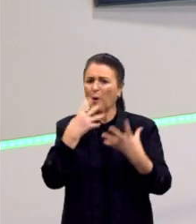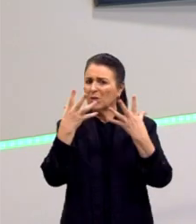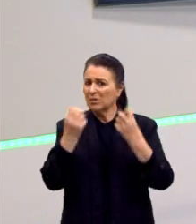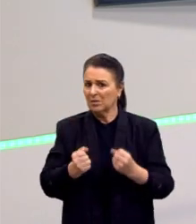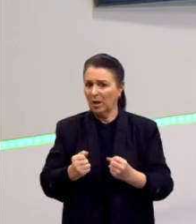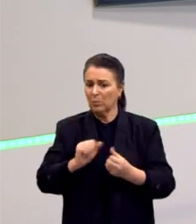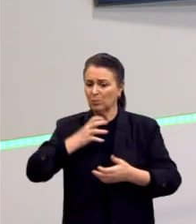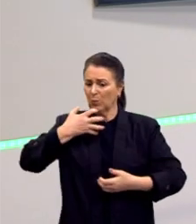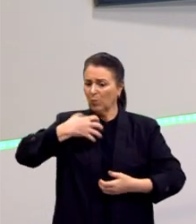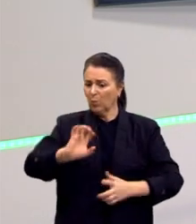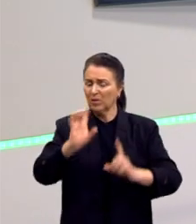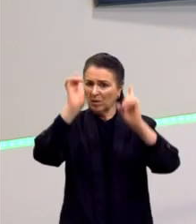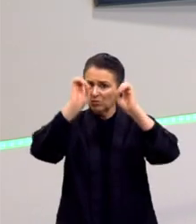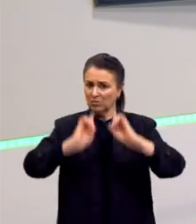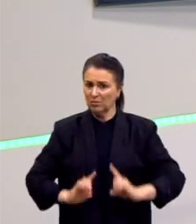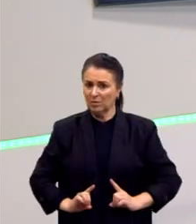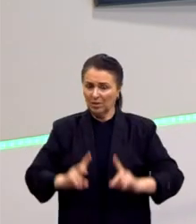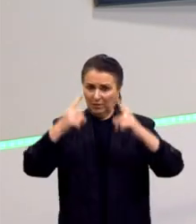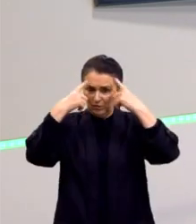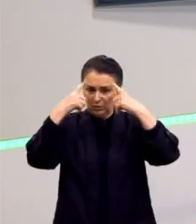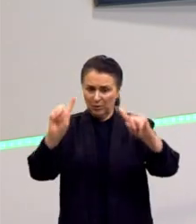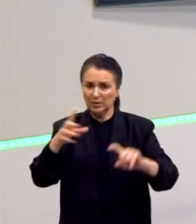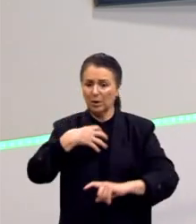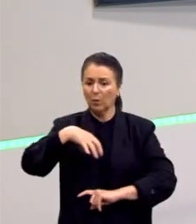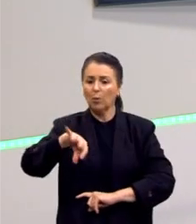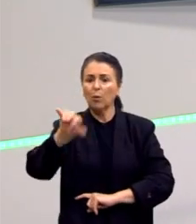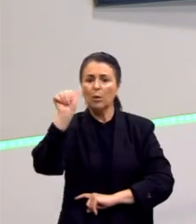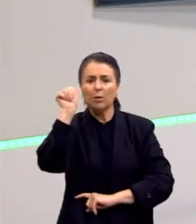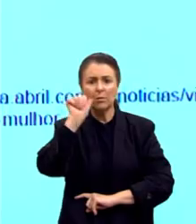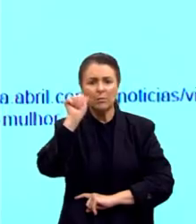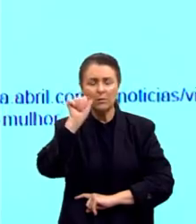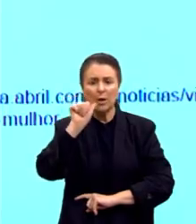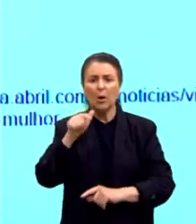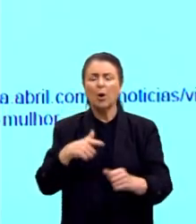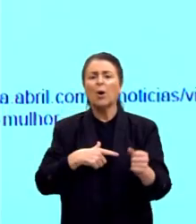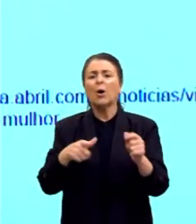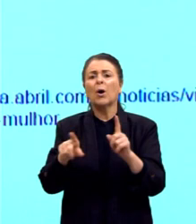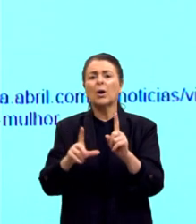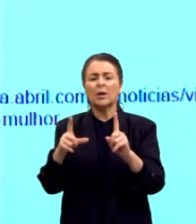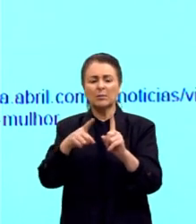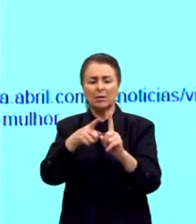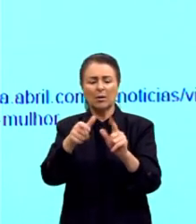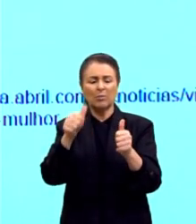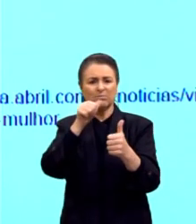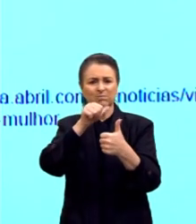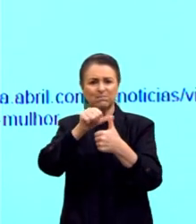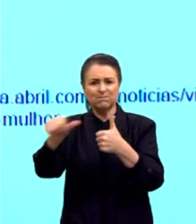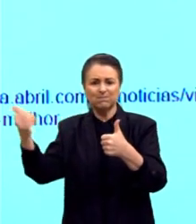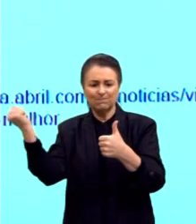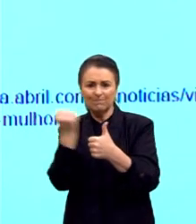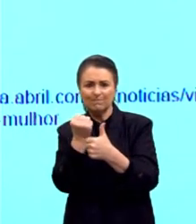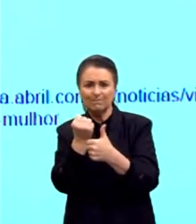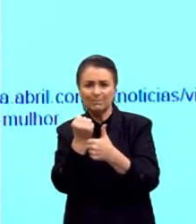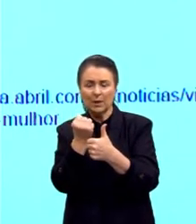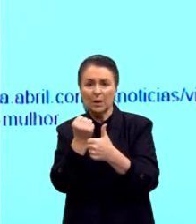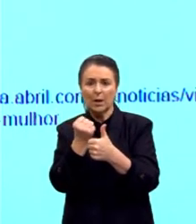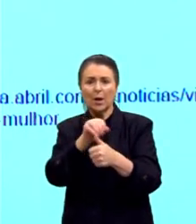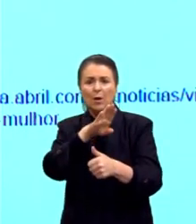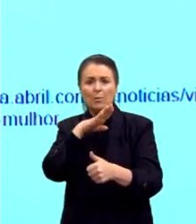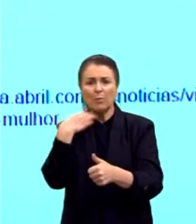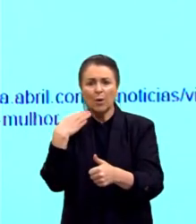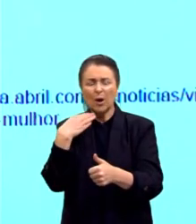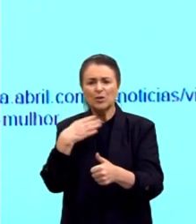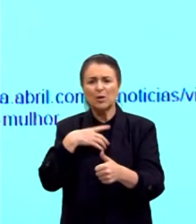dignidade. Então, olha só, violência contra as mulheres. Olha os feminicídios, os números de feminicídios. Mortes por companheiros e ex